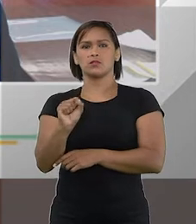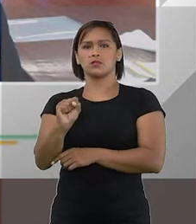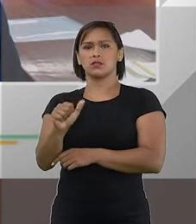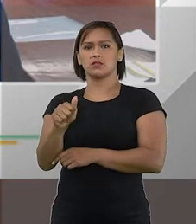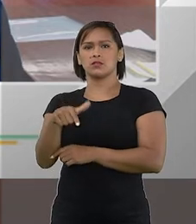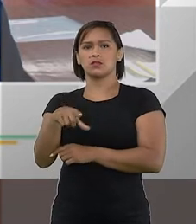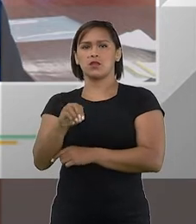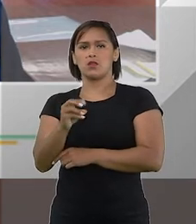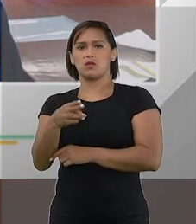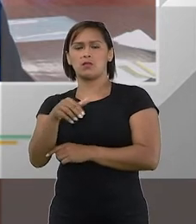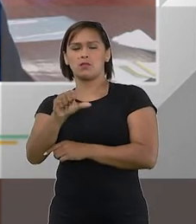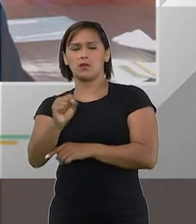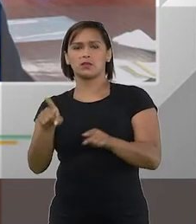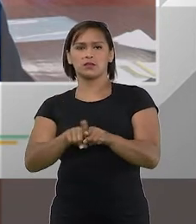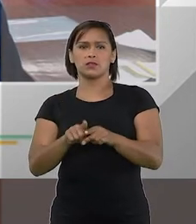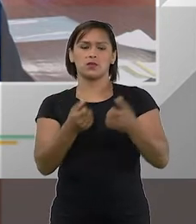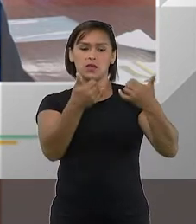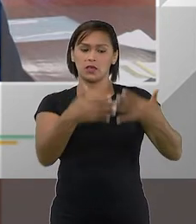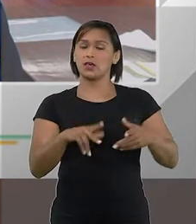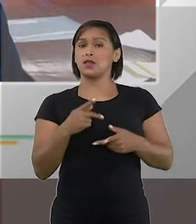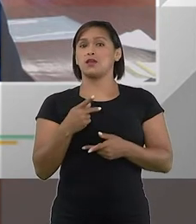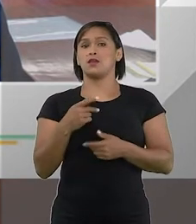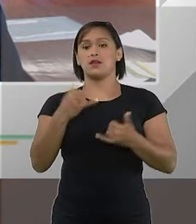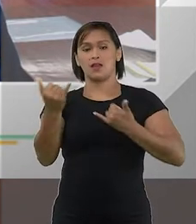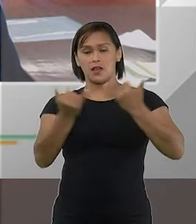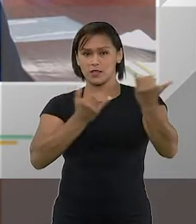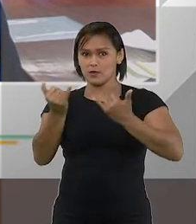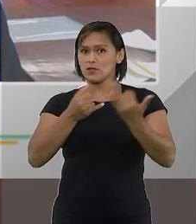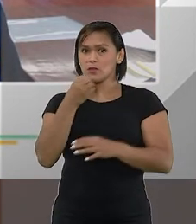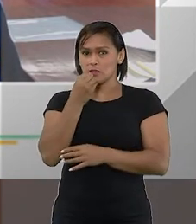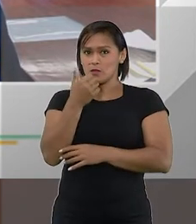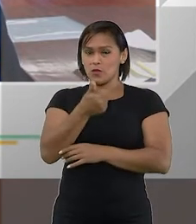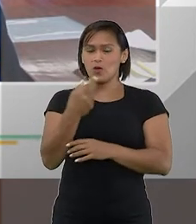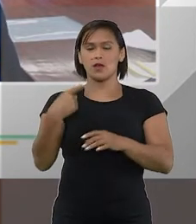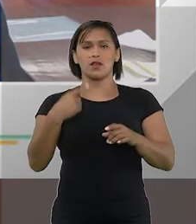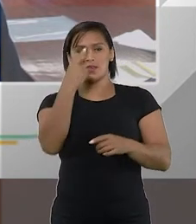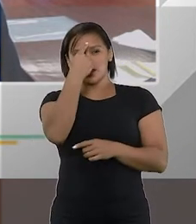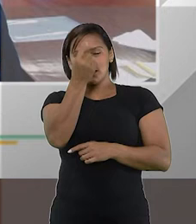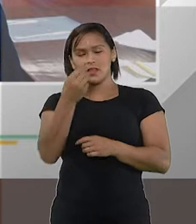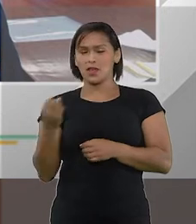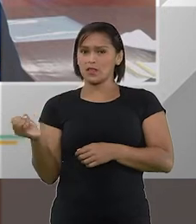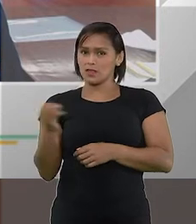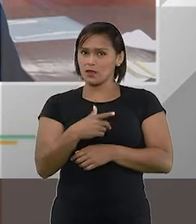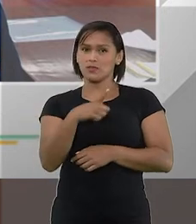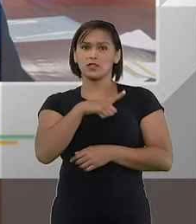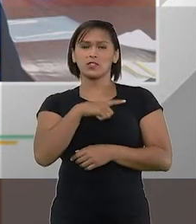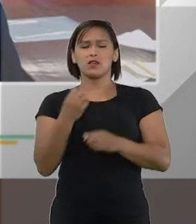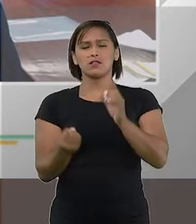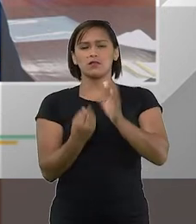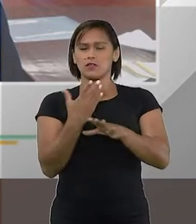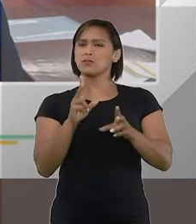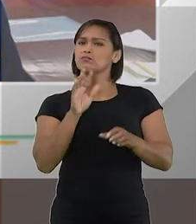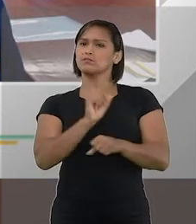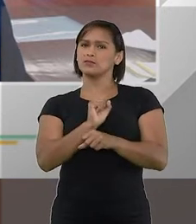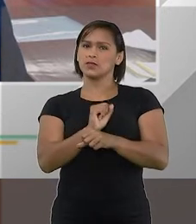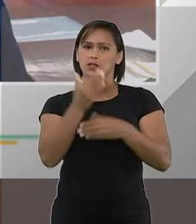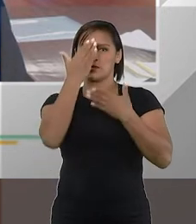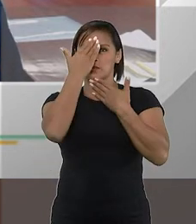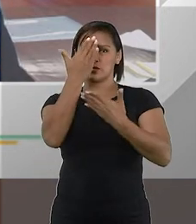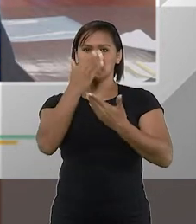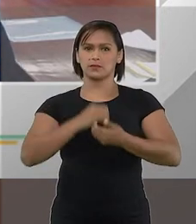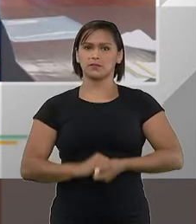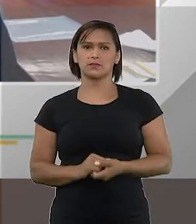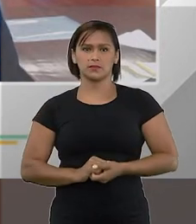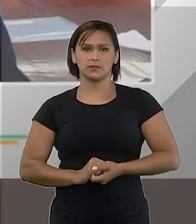Salomão e as boas novidades foram plantadas. Vamos ver como é que elas frutificam. Muito obrigado.